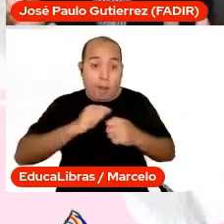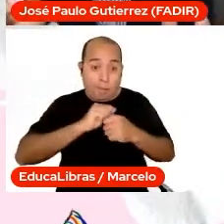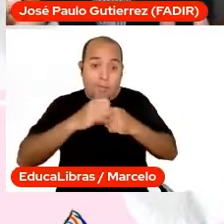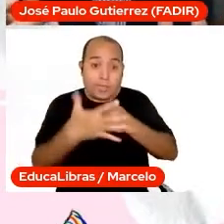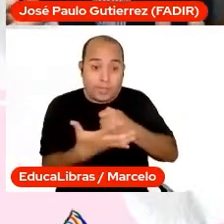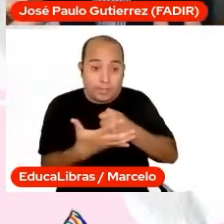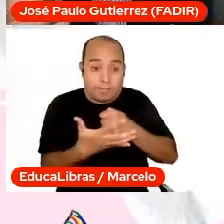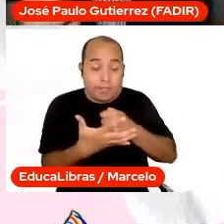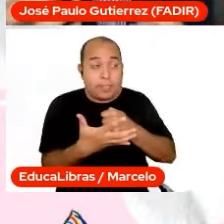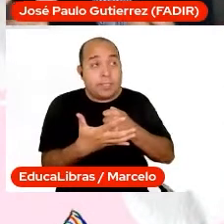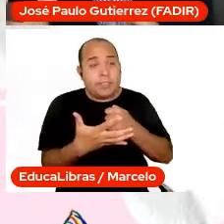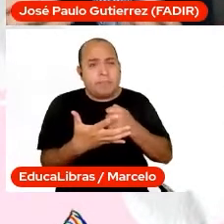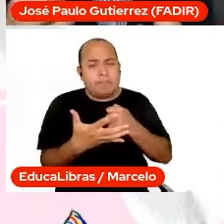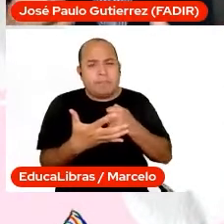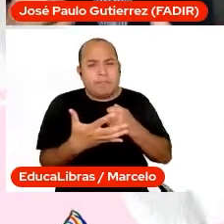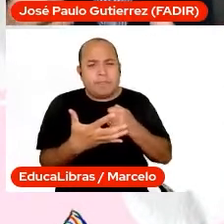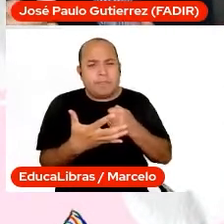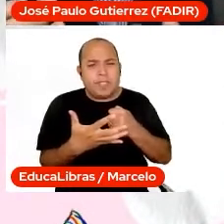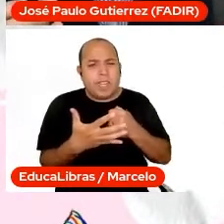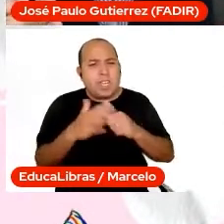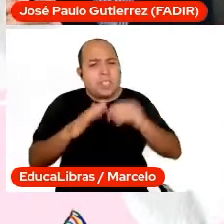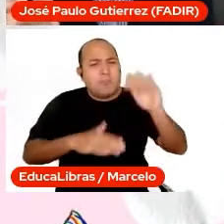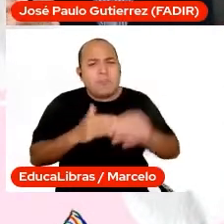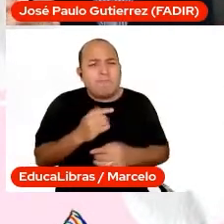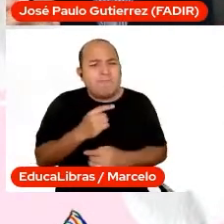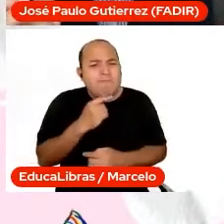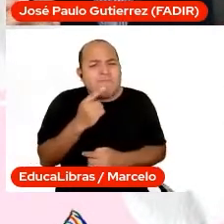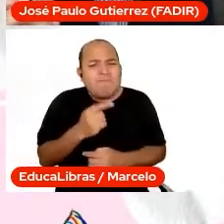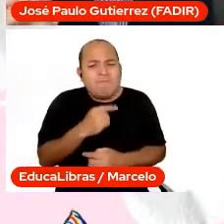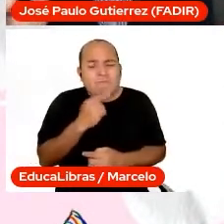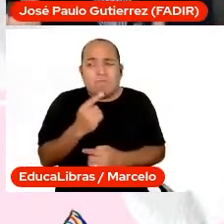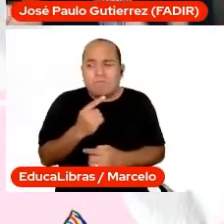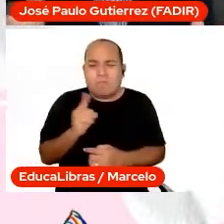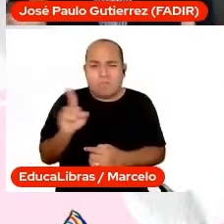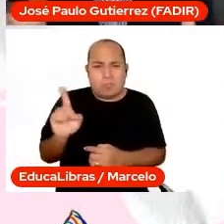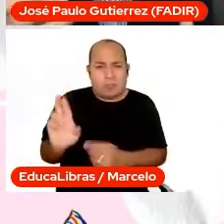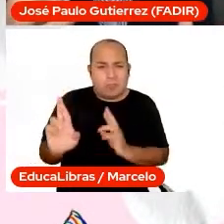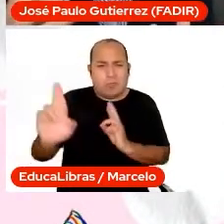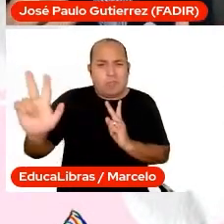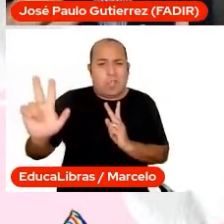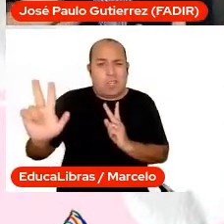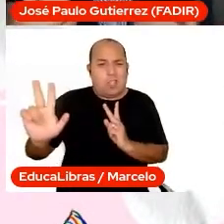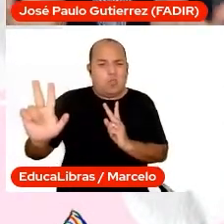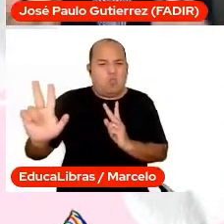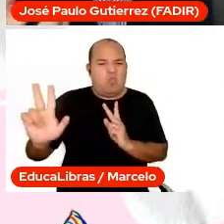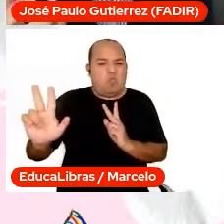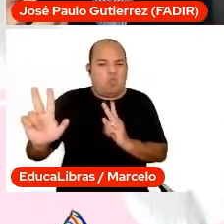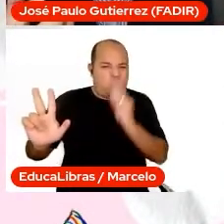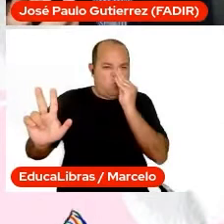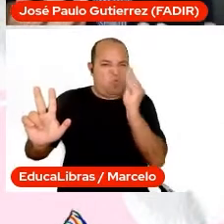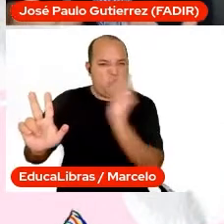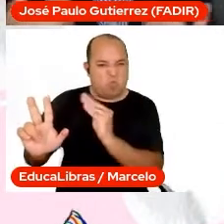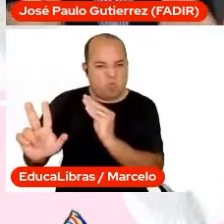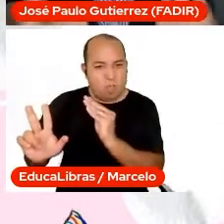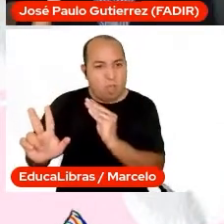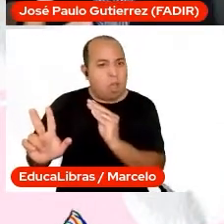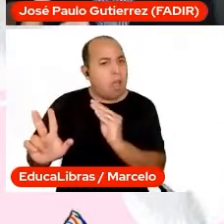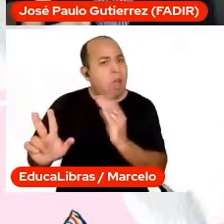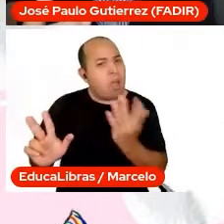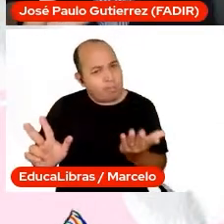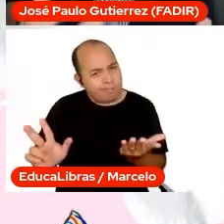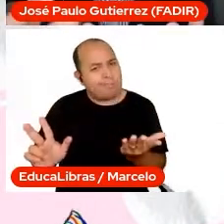vezes, nós não conseguimos respeitar o outro e a sua diferença. E isso realmente precisa ser enxergado, isso precisa ser